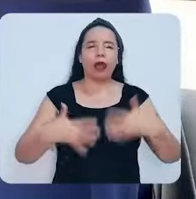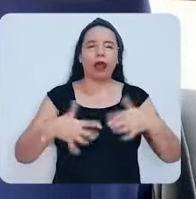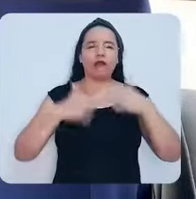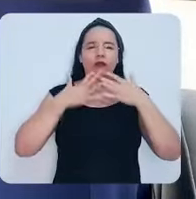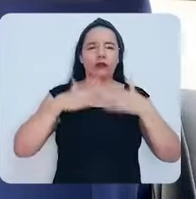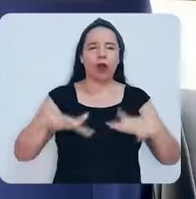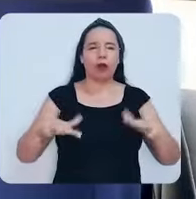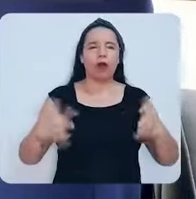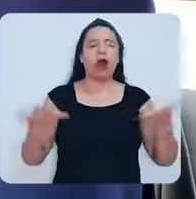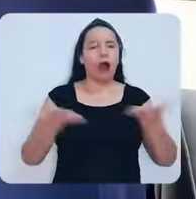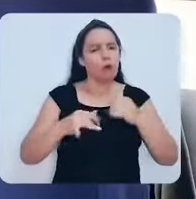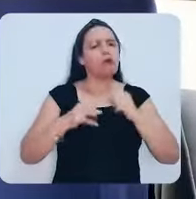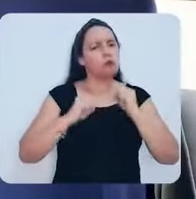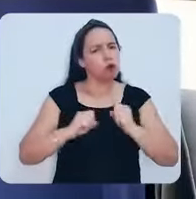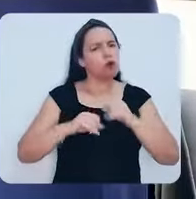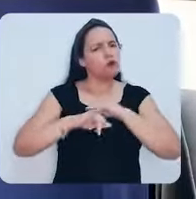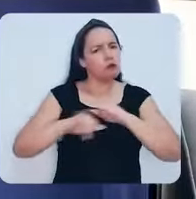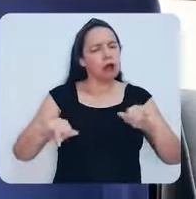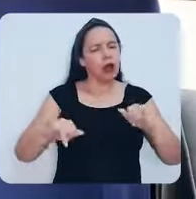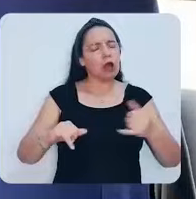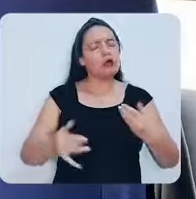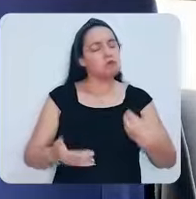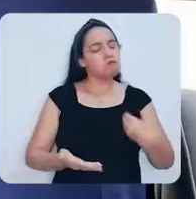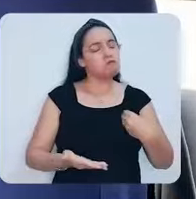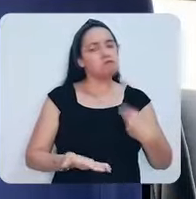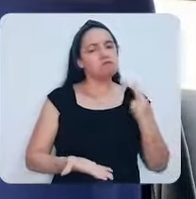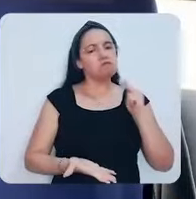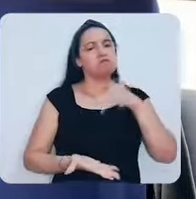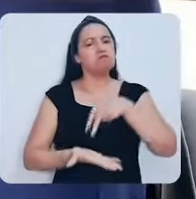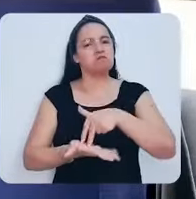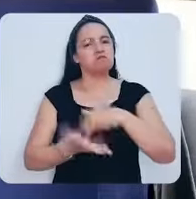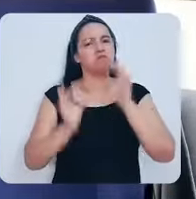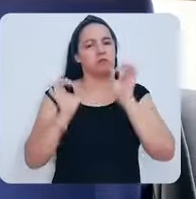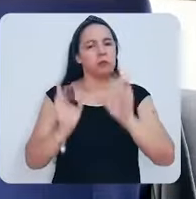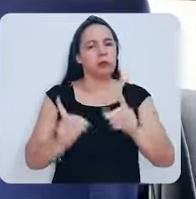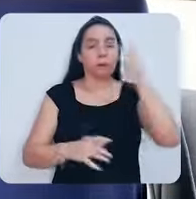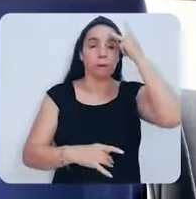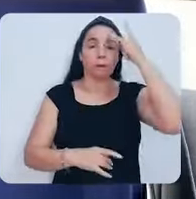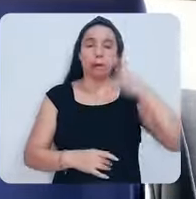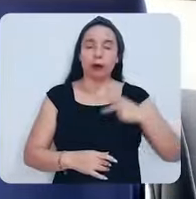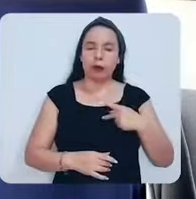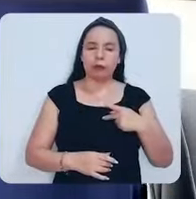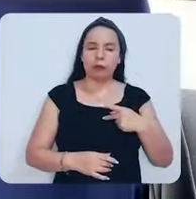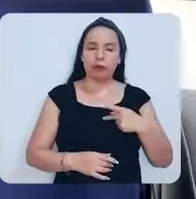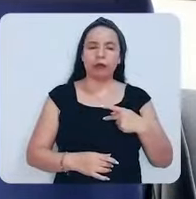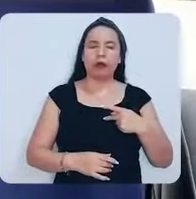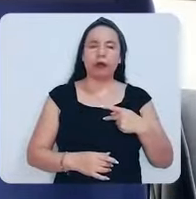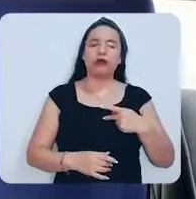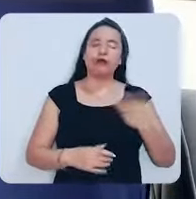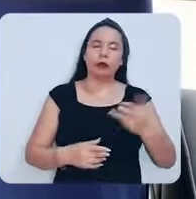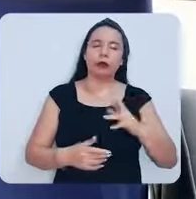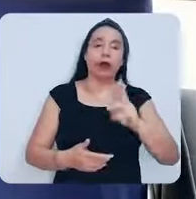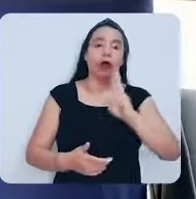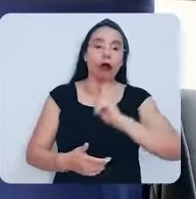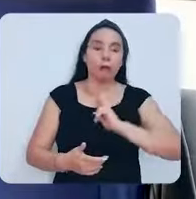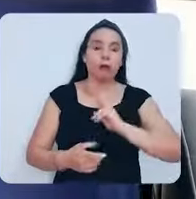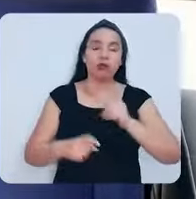hoje eu posso dizer que eu estou no meu local de excelência. Então, para mim, o diagnóstico foi